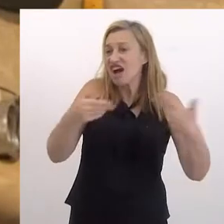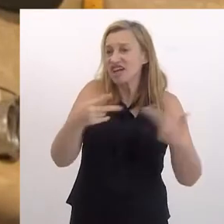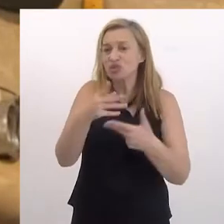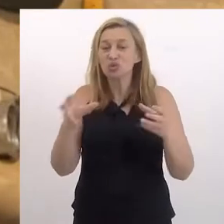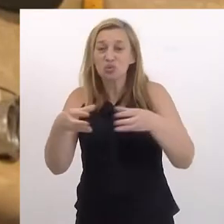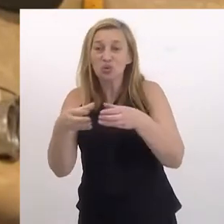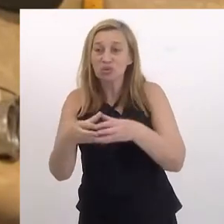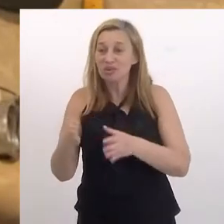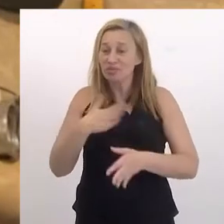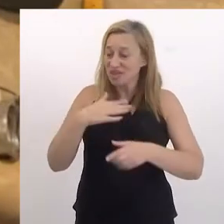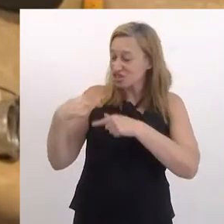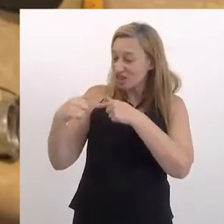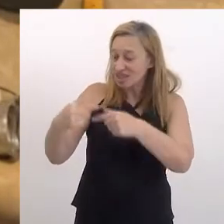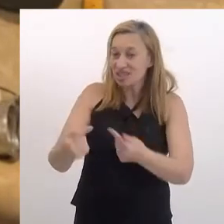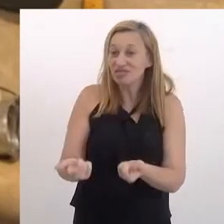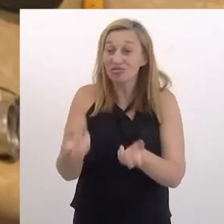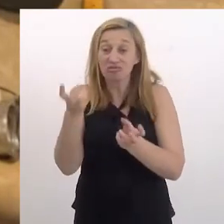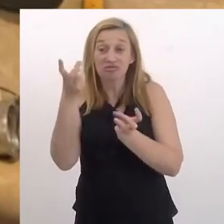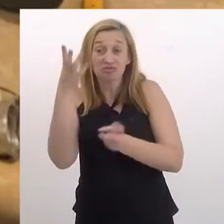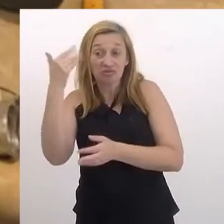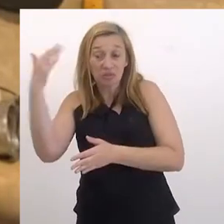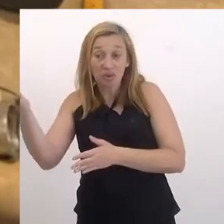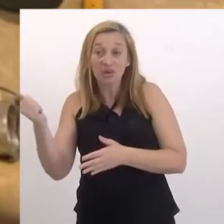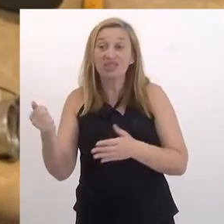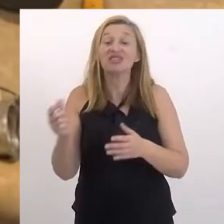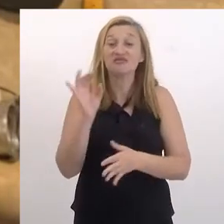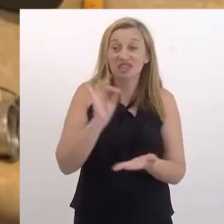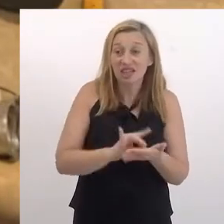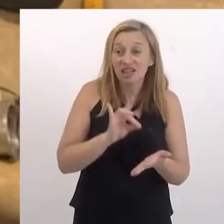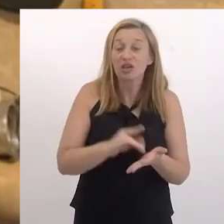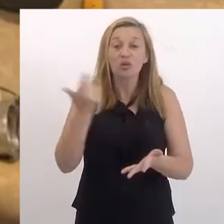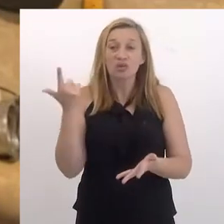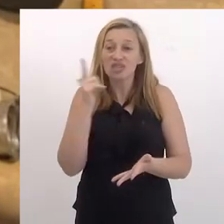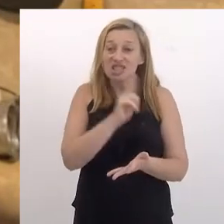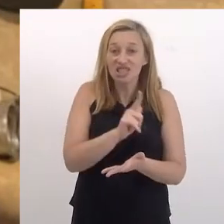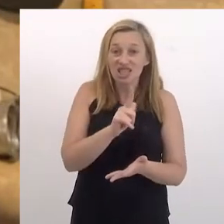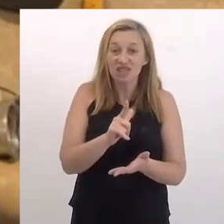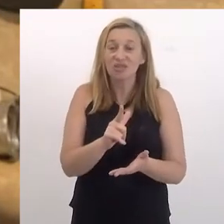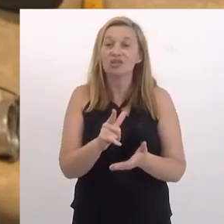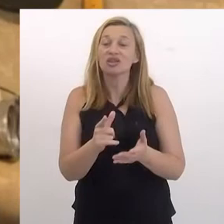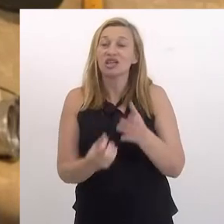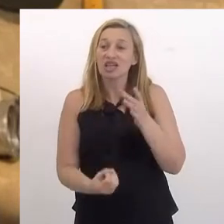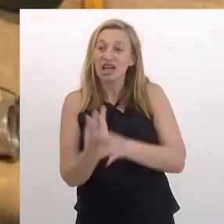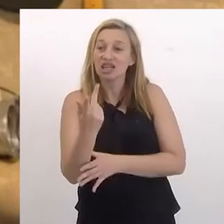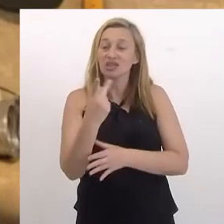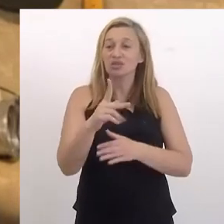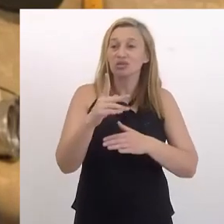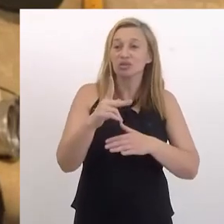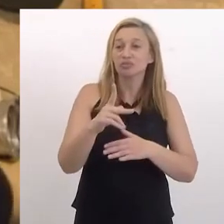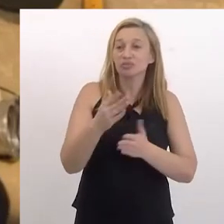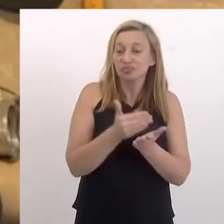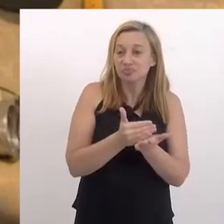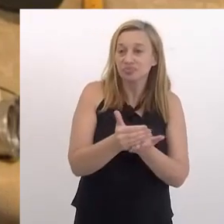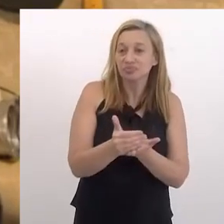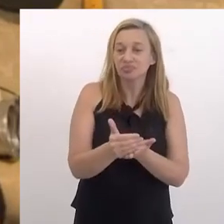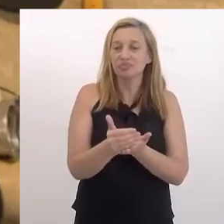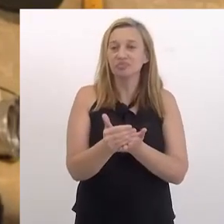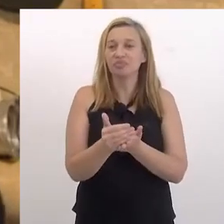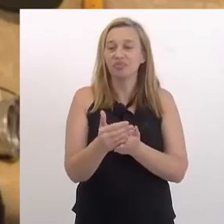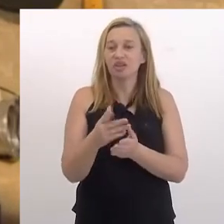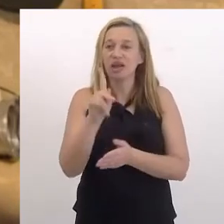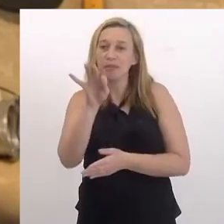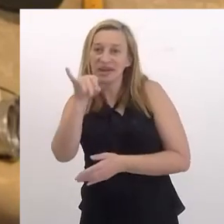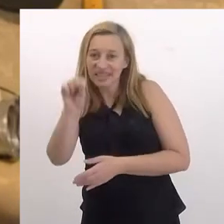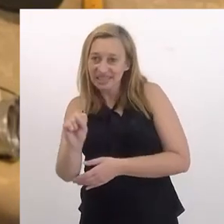de pessoas da minha geração, muito talentosas, que realmente conseguiram realizar seus projetos a partir ali do